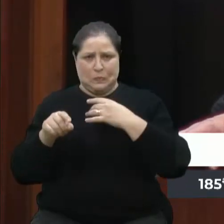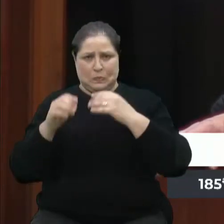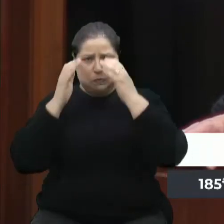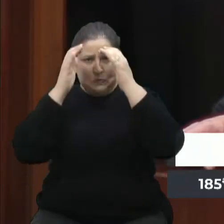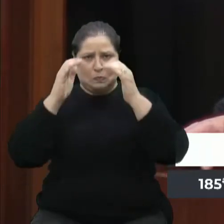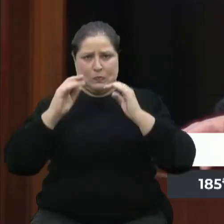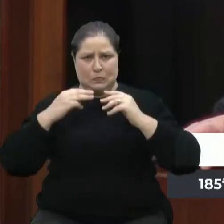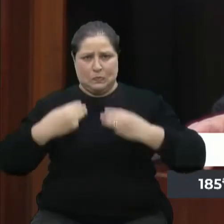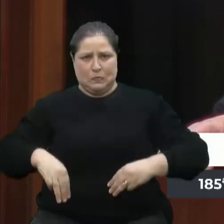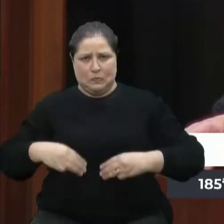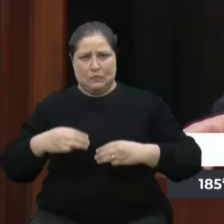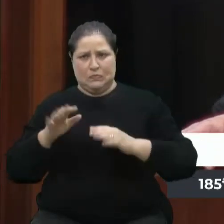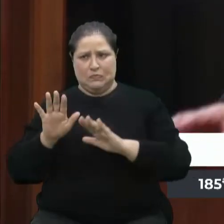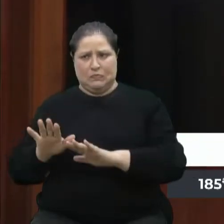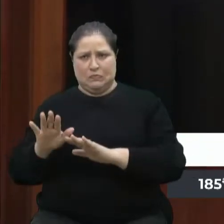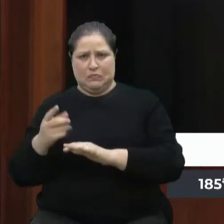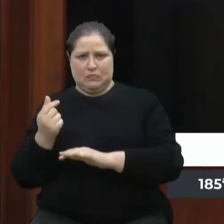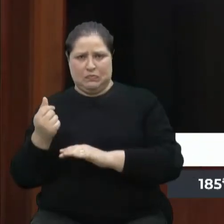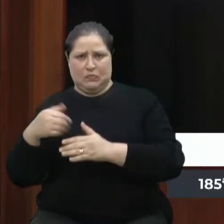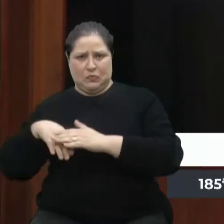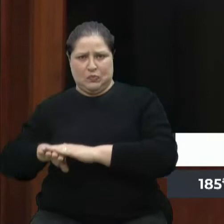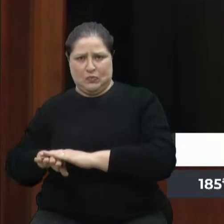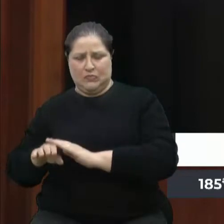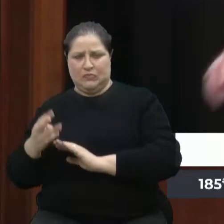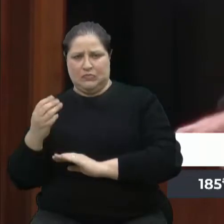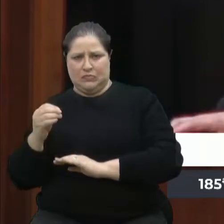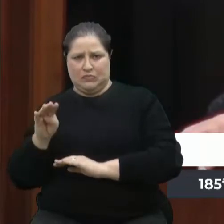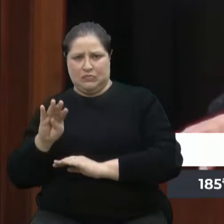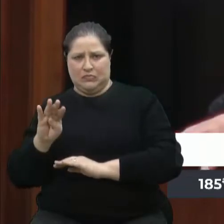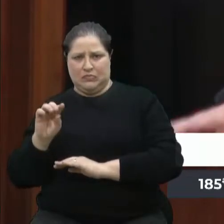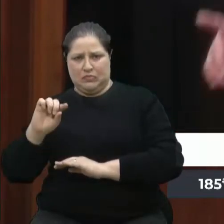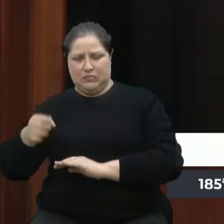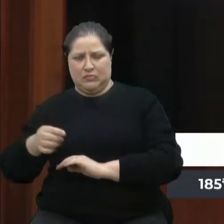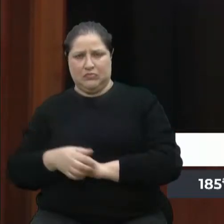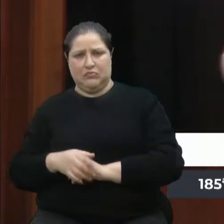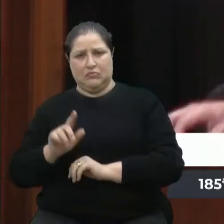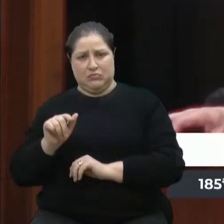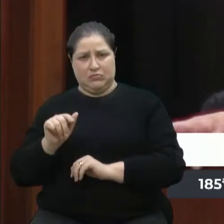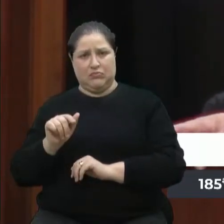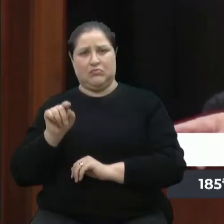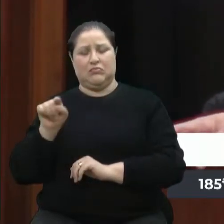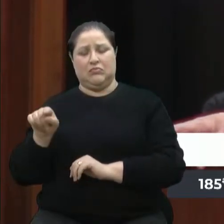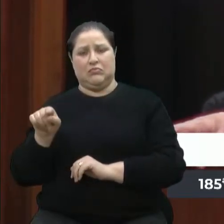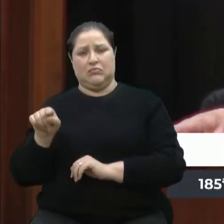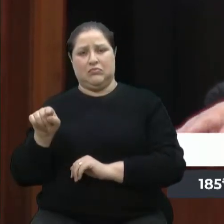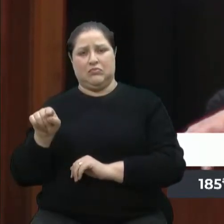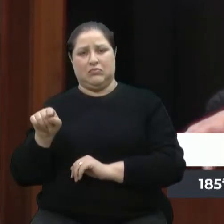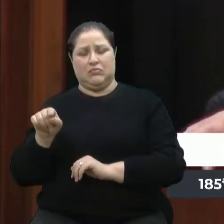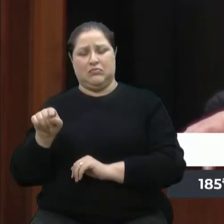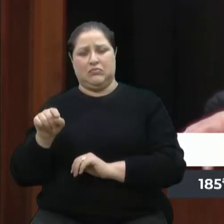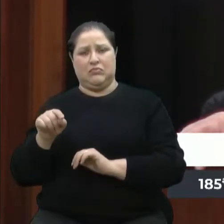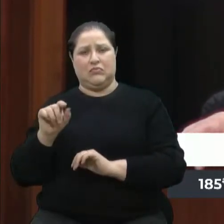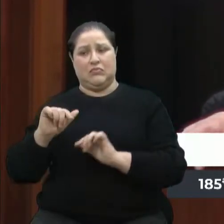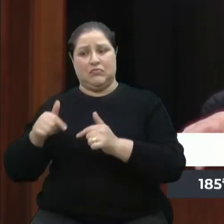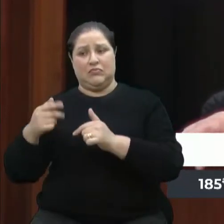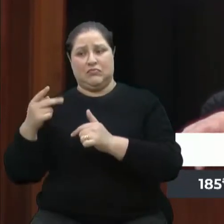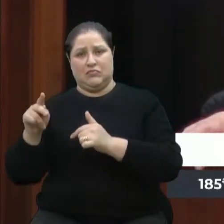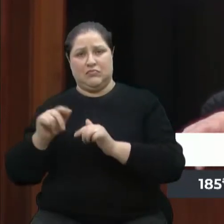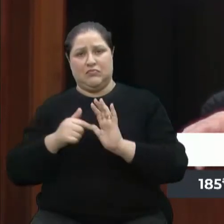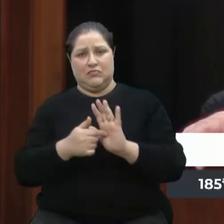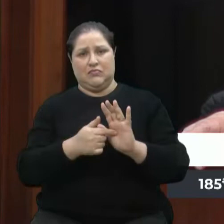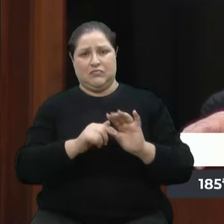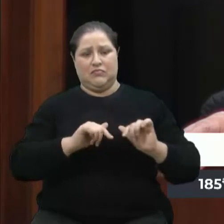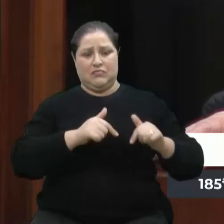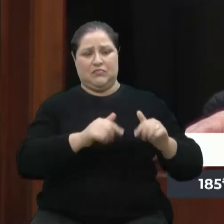A desistência do governador só fortaleceu a ação do novo, mostrou que não é fake news, que era verdade. Se ele tivesse certeza